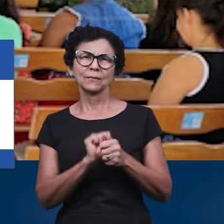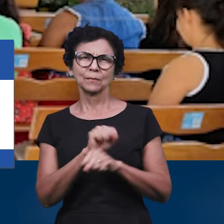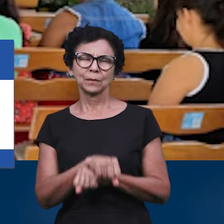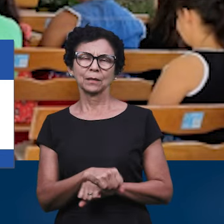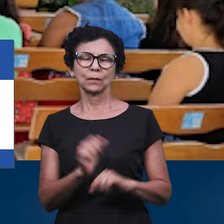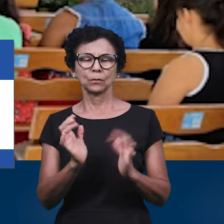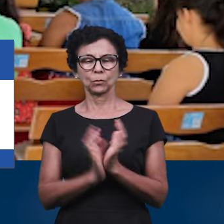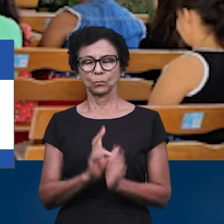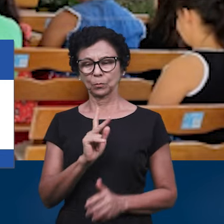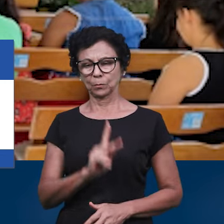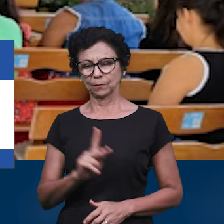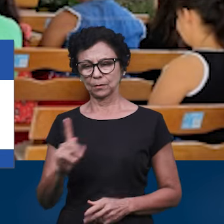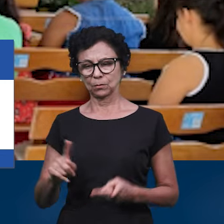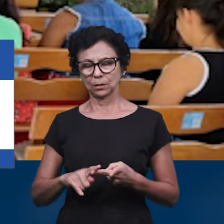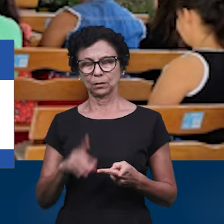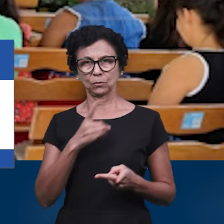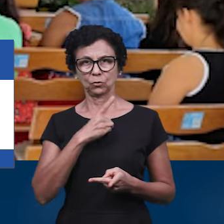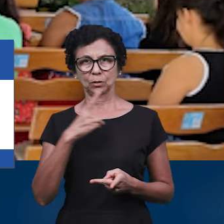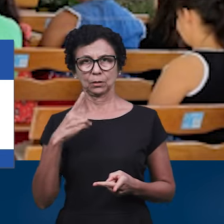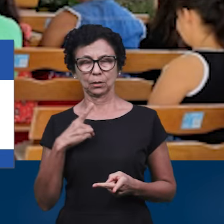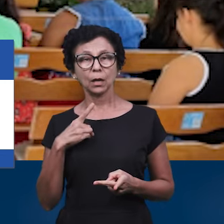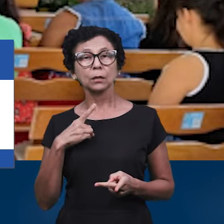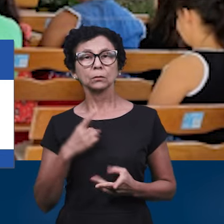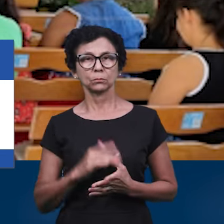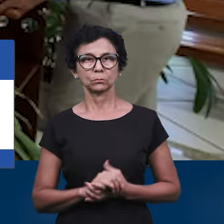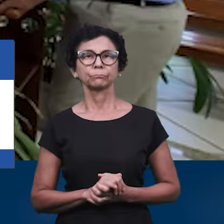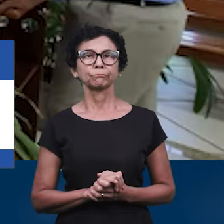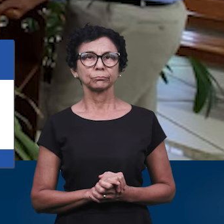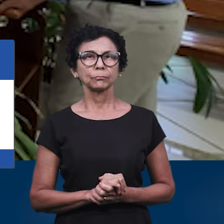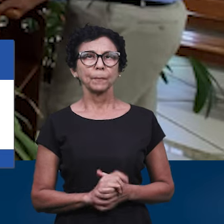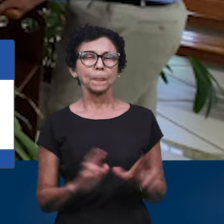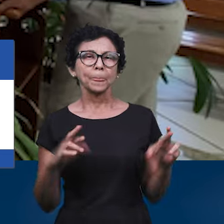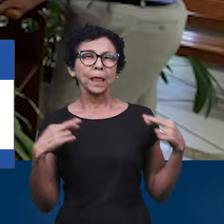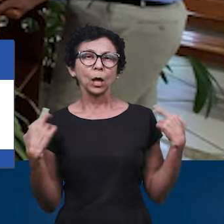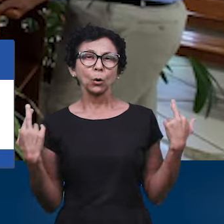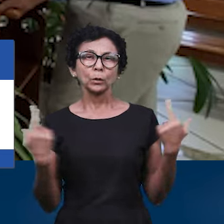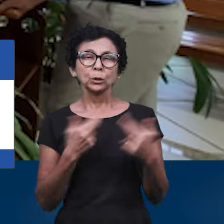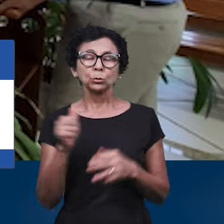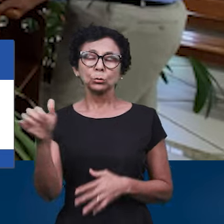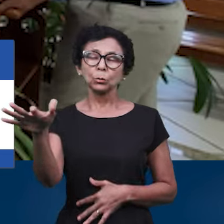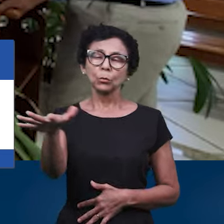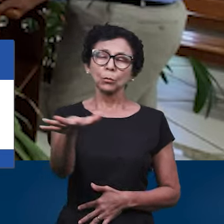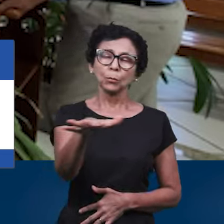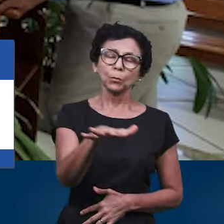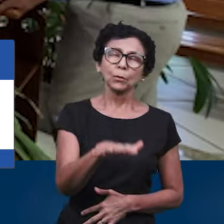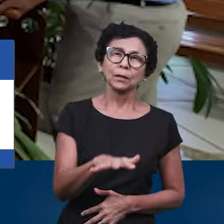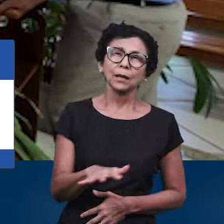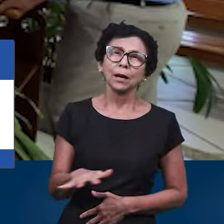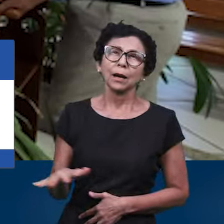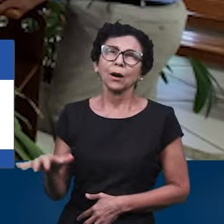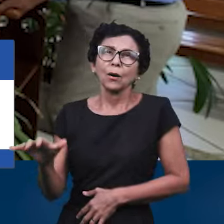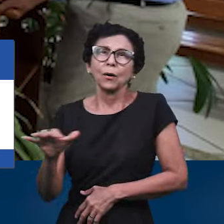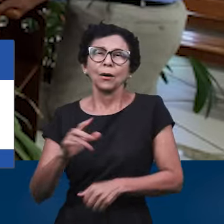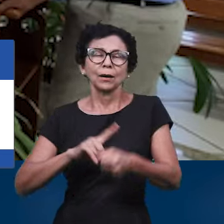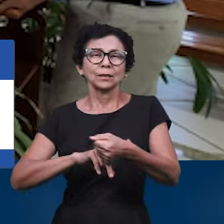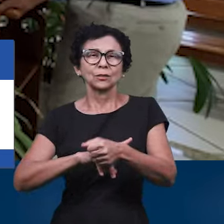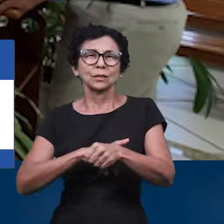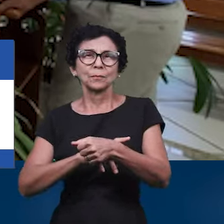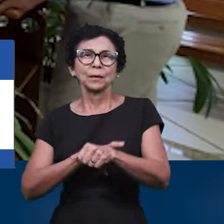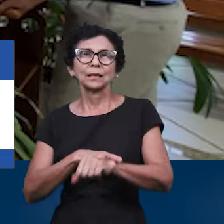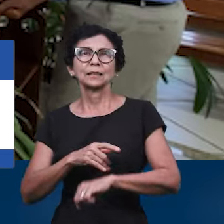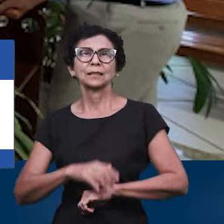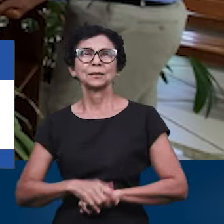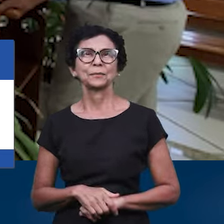professoras e os diáconos. Este evento reuniu ali a área Country Club, tá? A área Country Club de Guarapari.